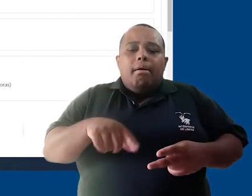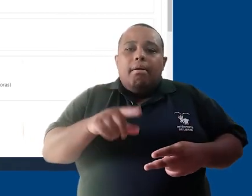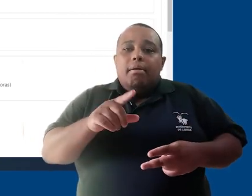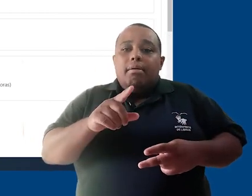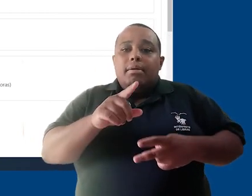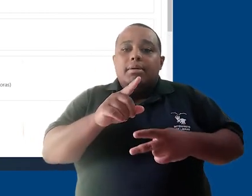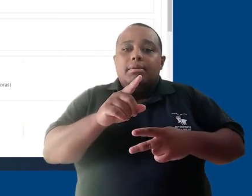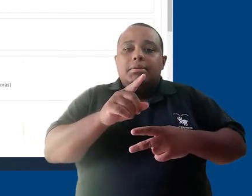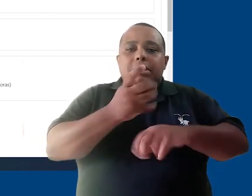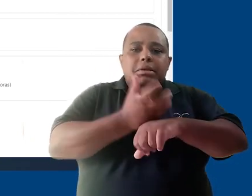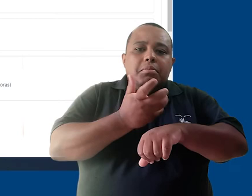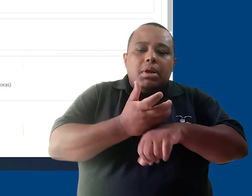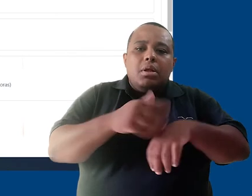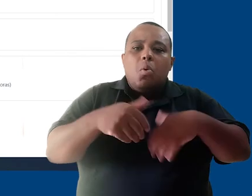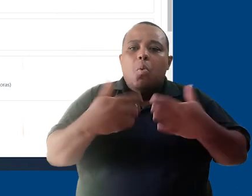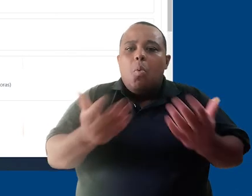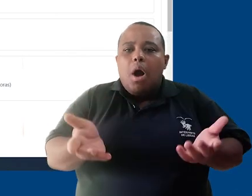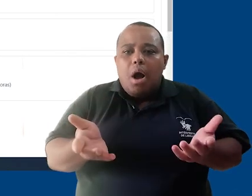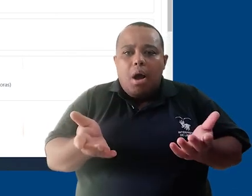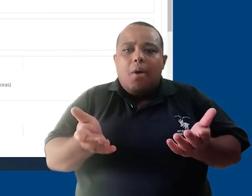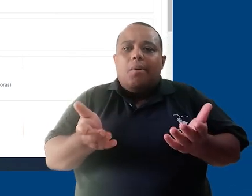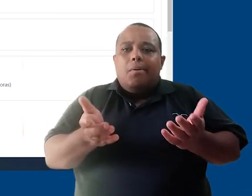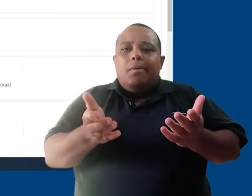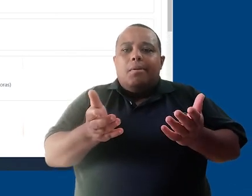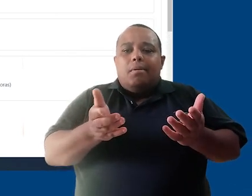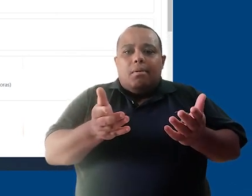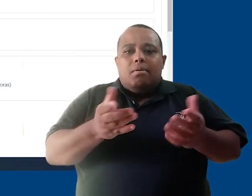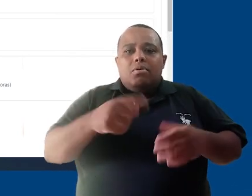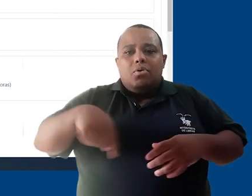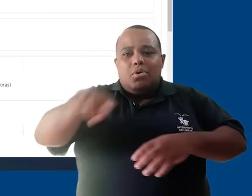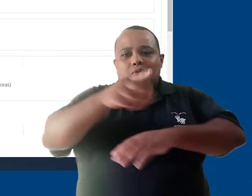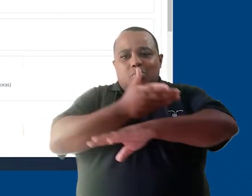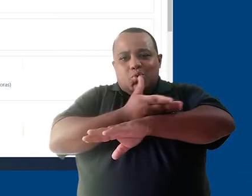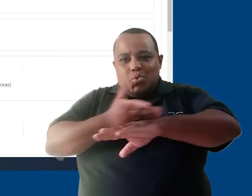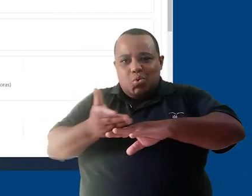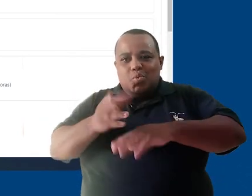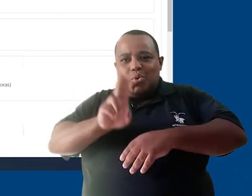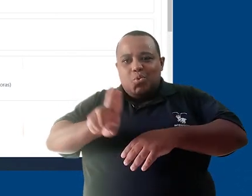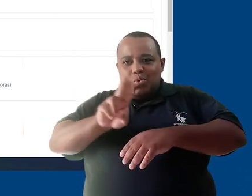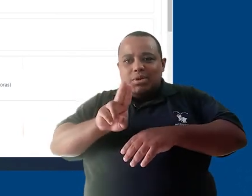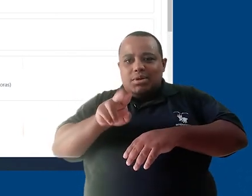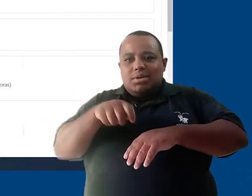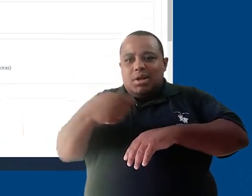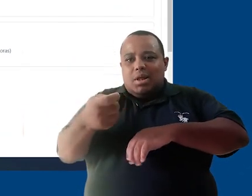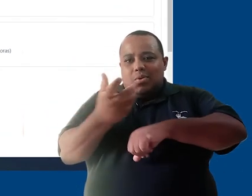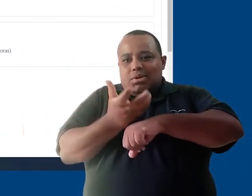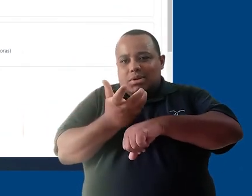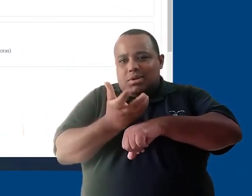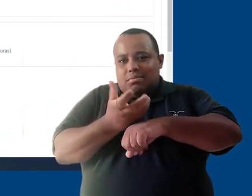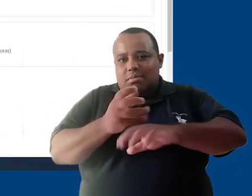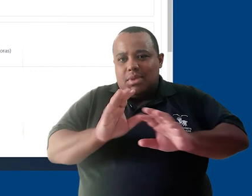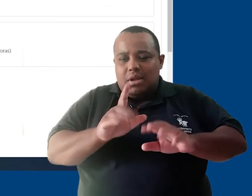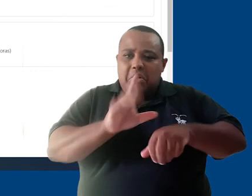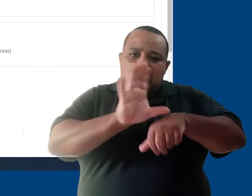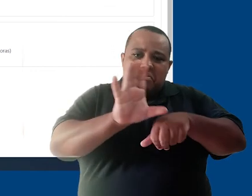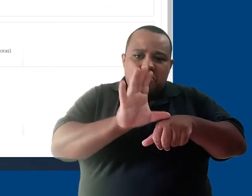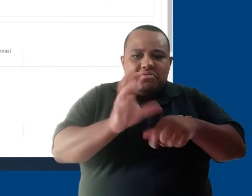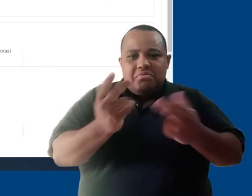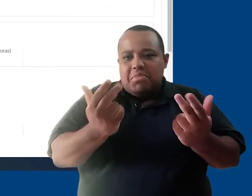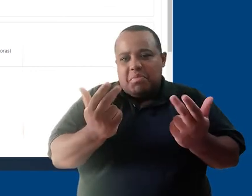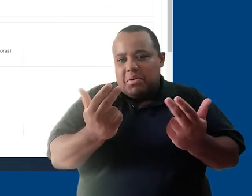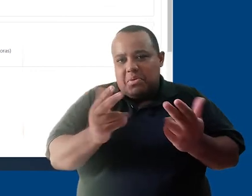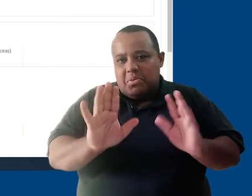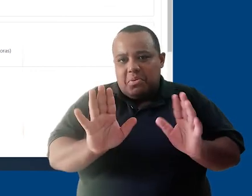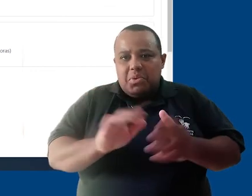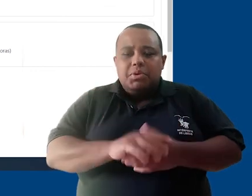para o Moodle, é o que nós chamamos de disciplina. Então, em que disciplinas ele está inserido, qual o papel que ele